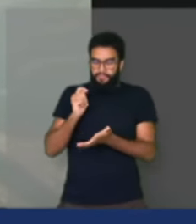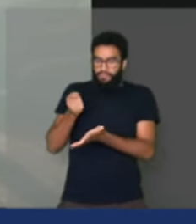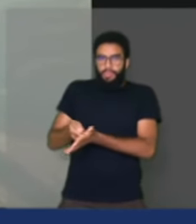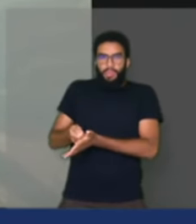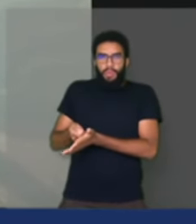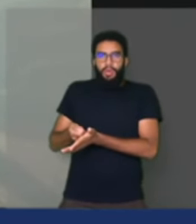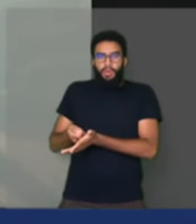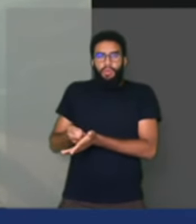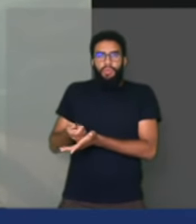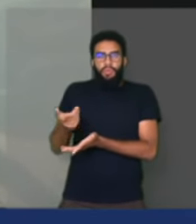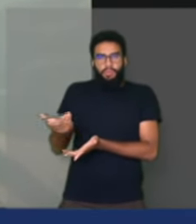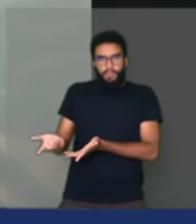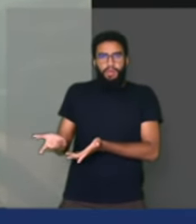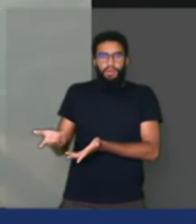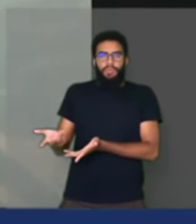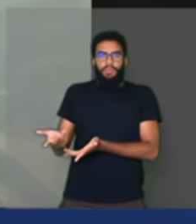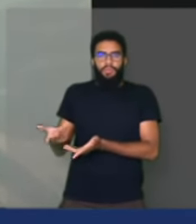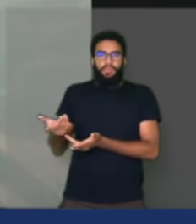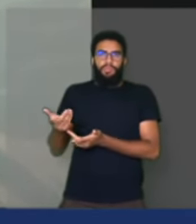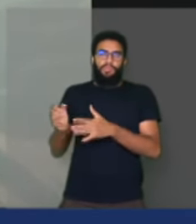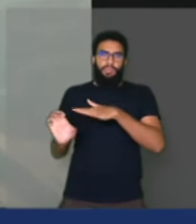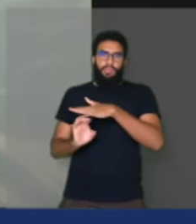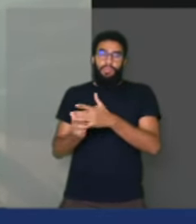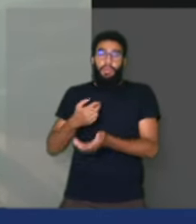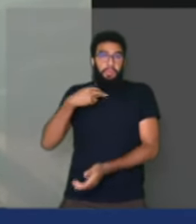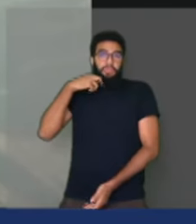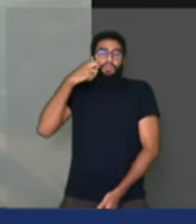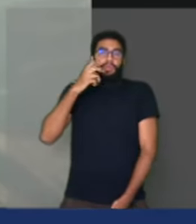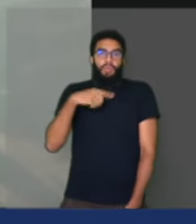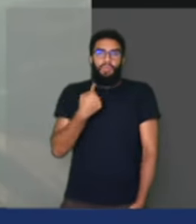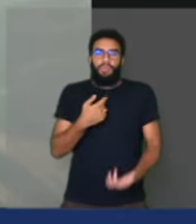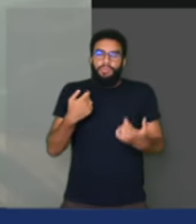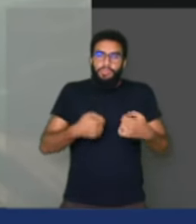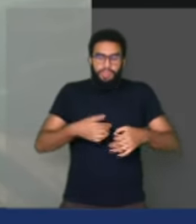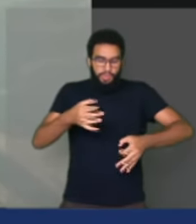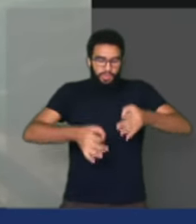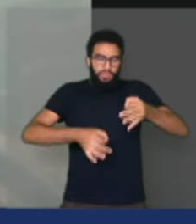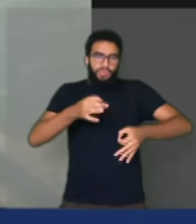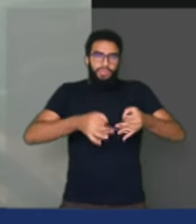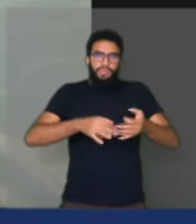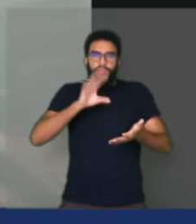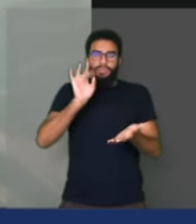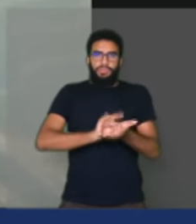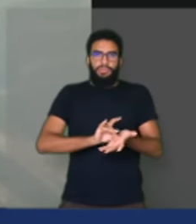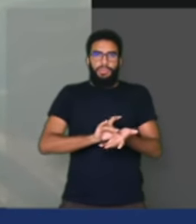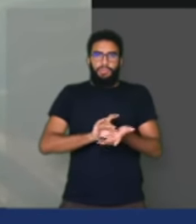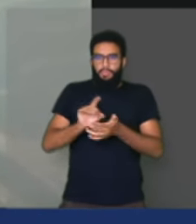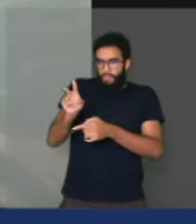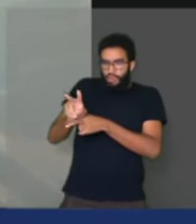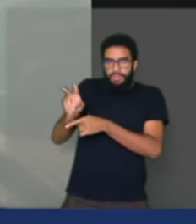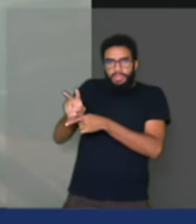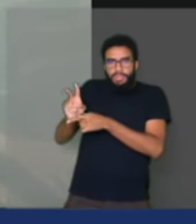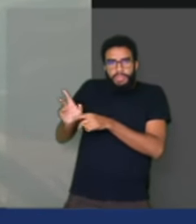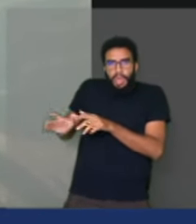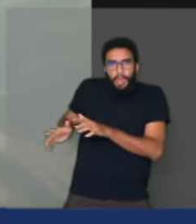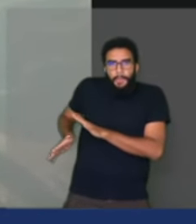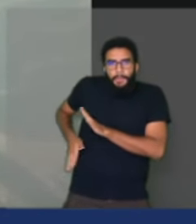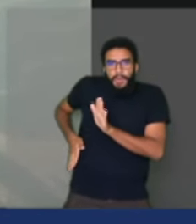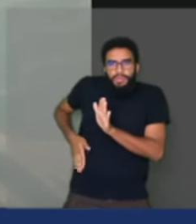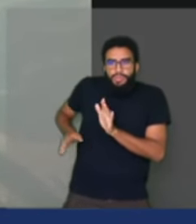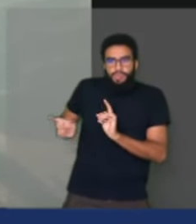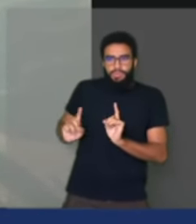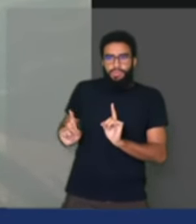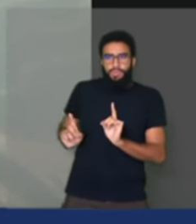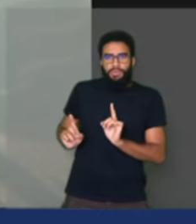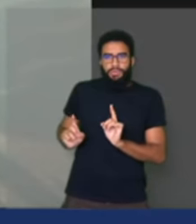maconha. Para mim, é surrupiar. É uma vergonha isso daí. A gente tem que ter a justiça não defendendo o bandido. Eu espero que seja negado esse habeas